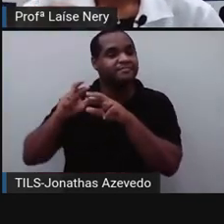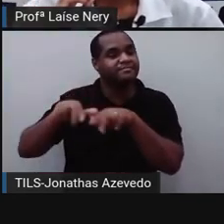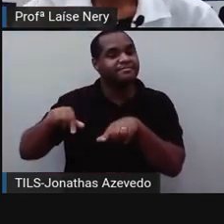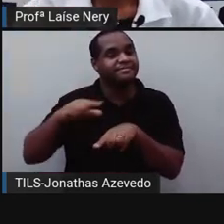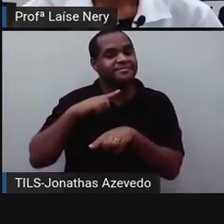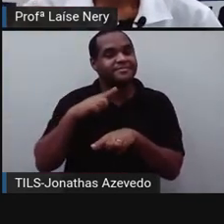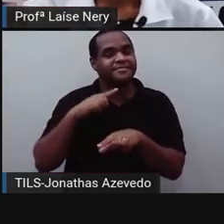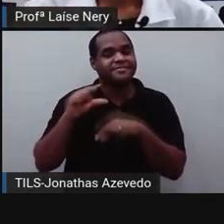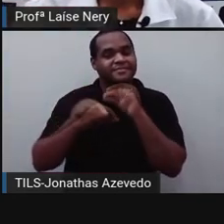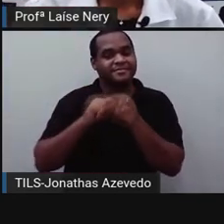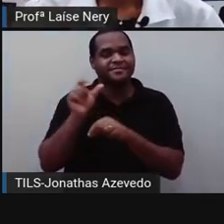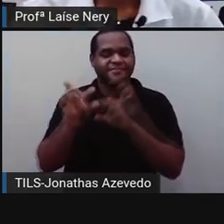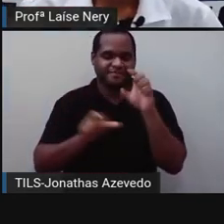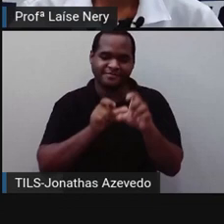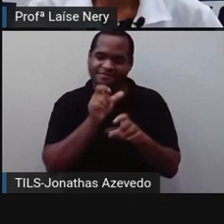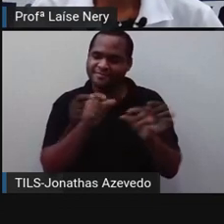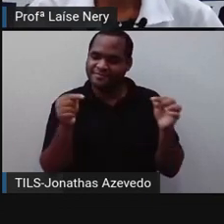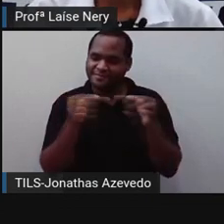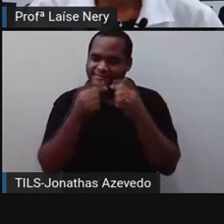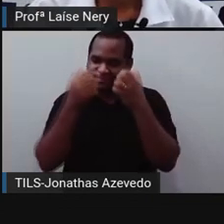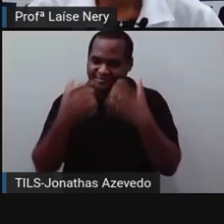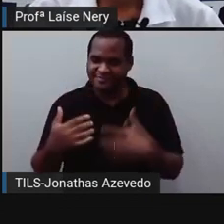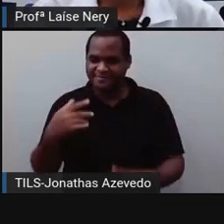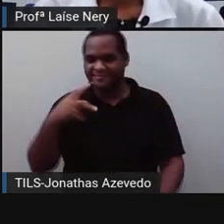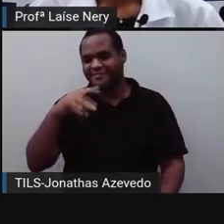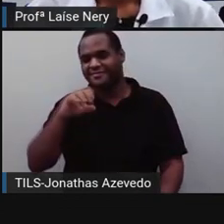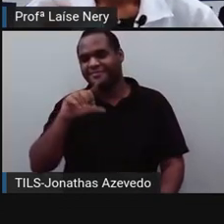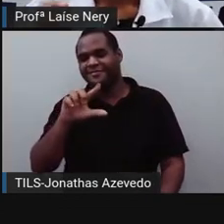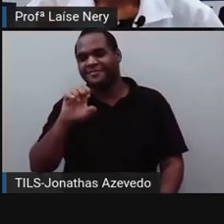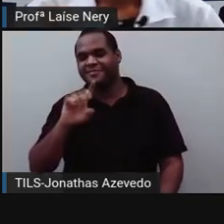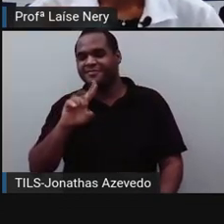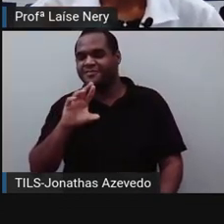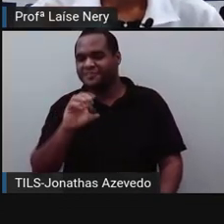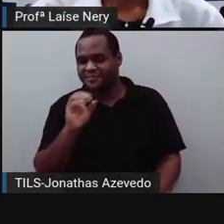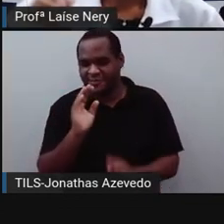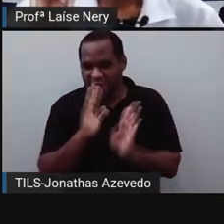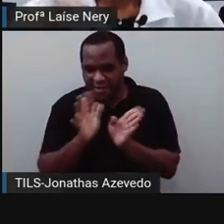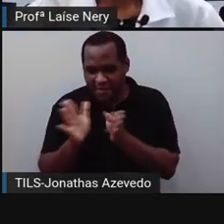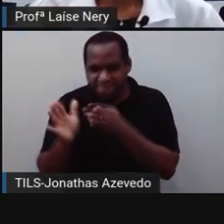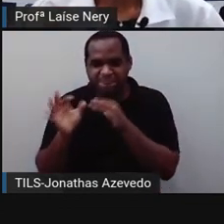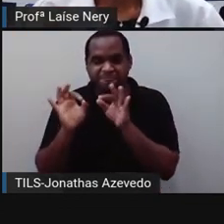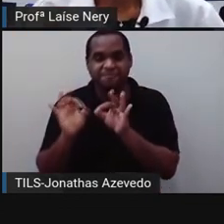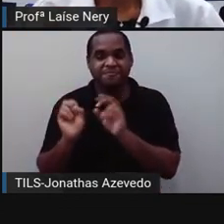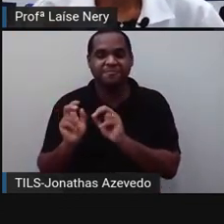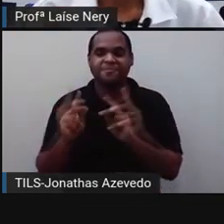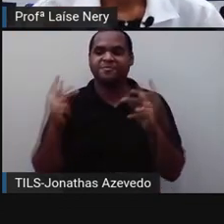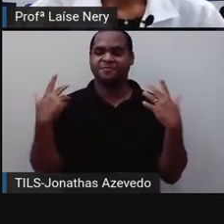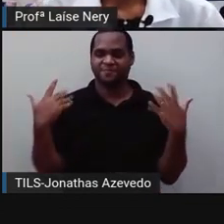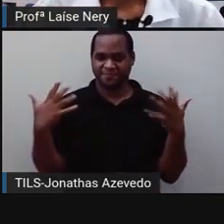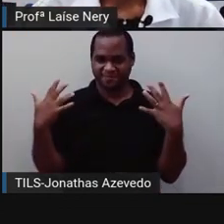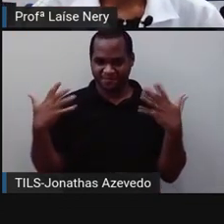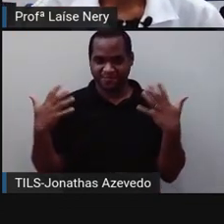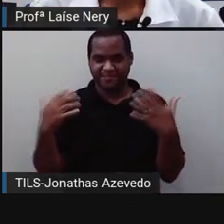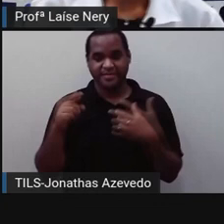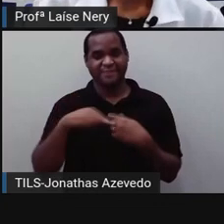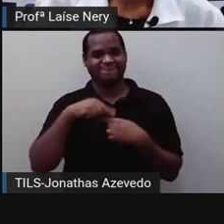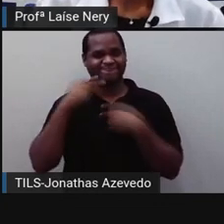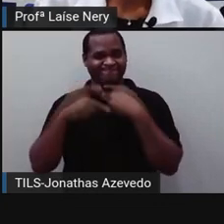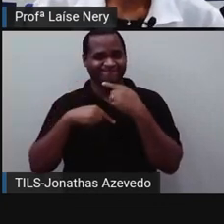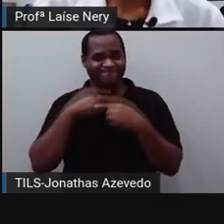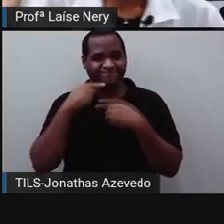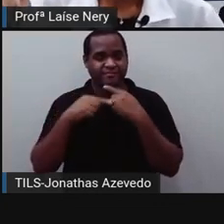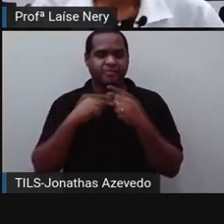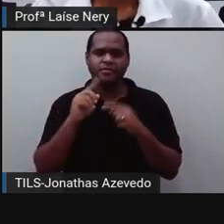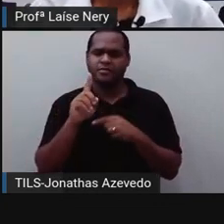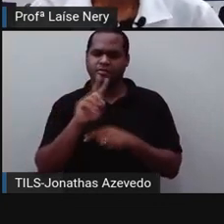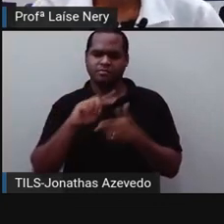as características desse poliedro? Se você acertou, meus parabéns. Se não acertou, tudo